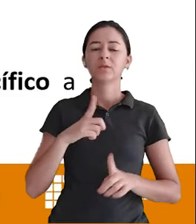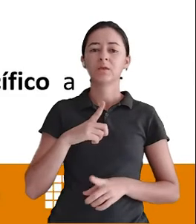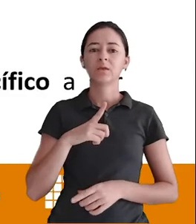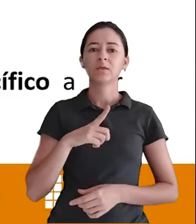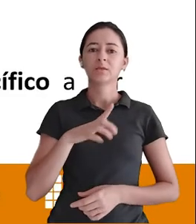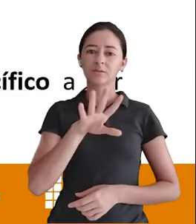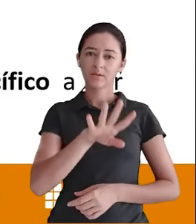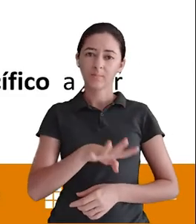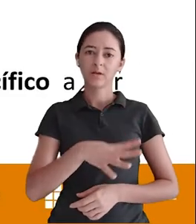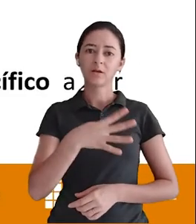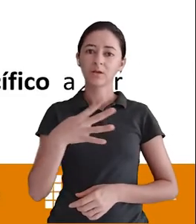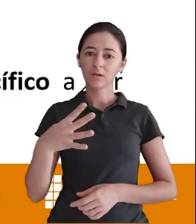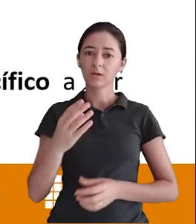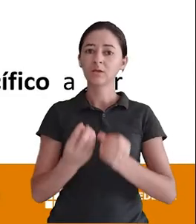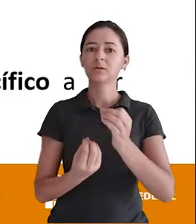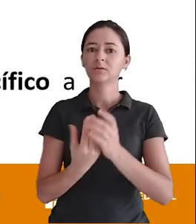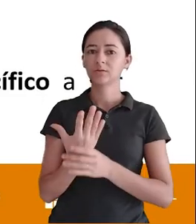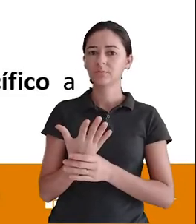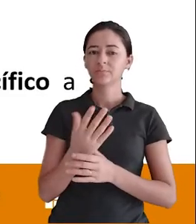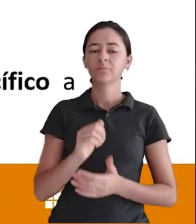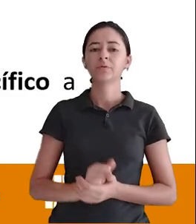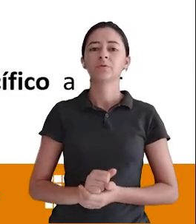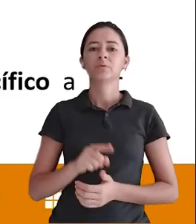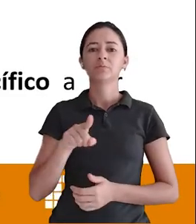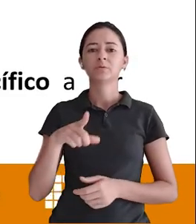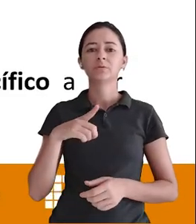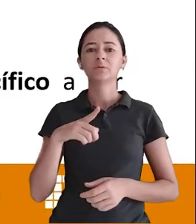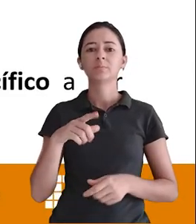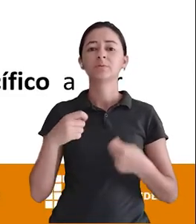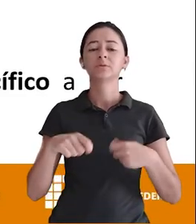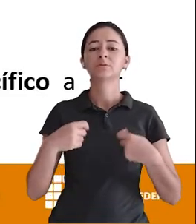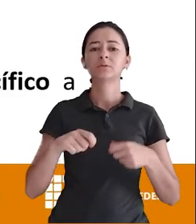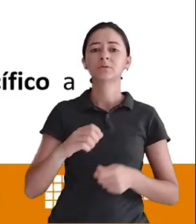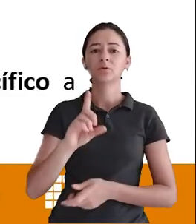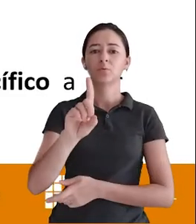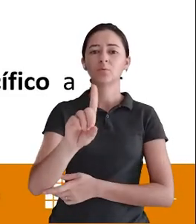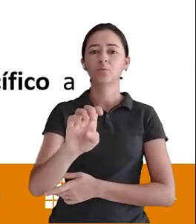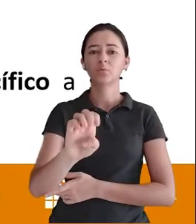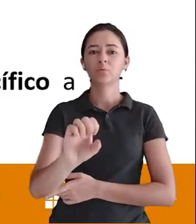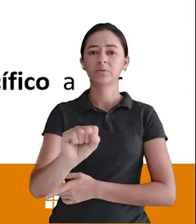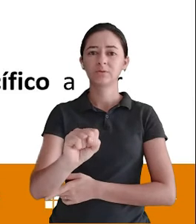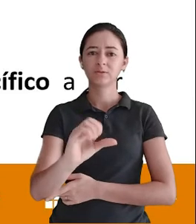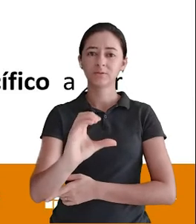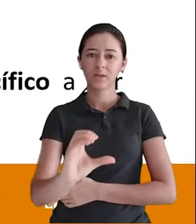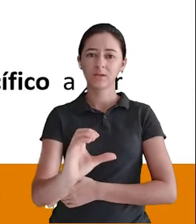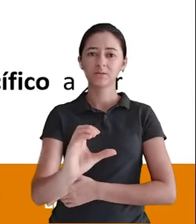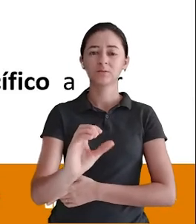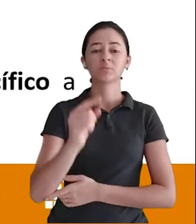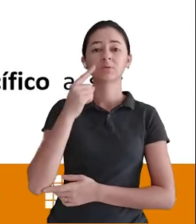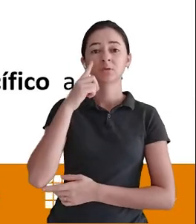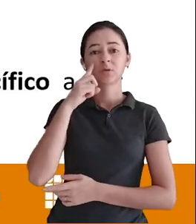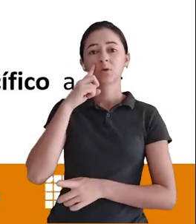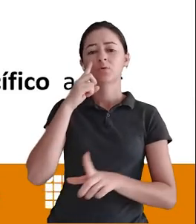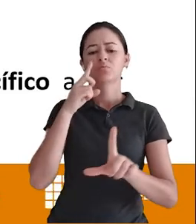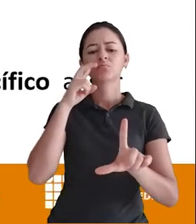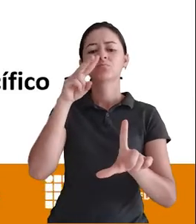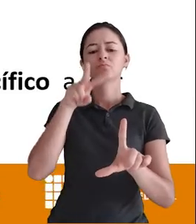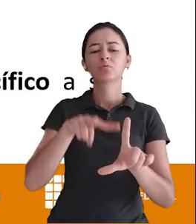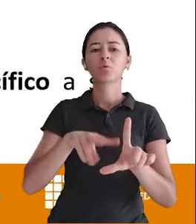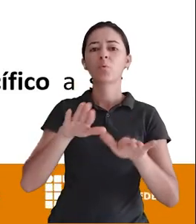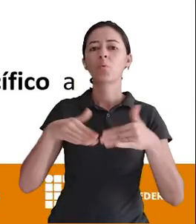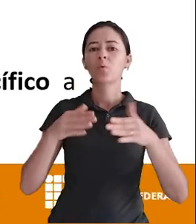estar lá criadas E você vai ter que dar um Um DESC E o nome da tabela Para você ver a estrutura da tabela Quais atributos existem lá